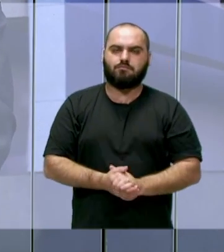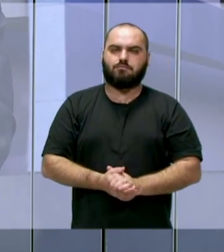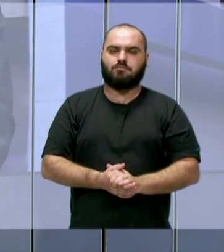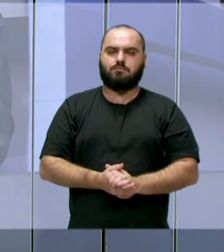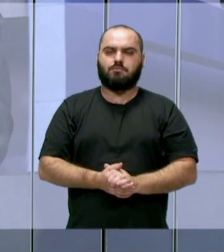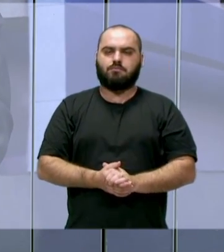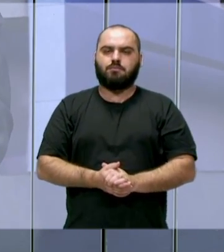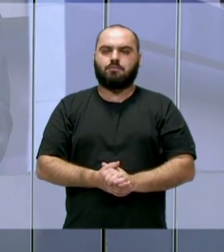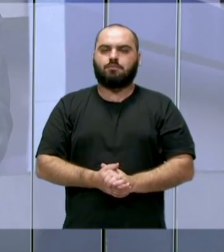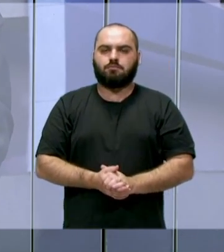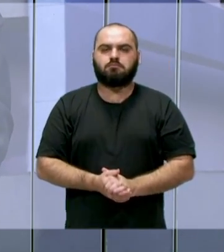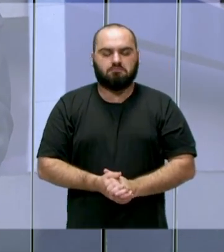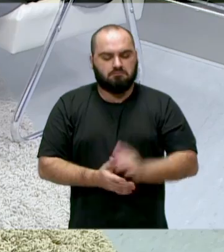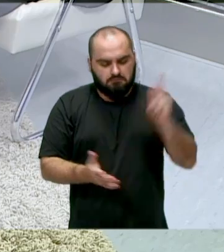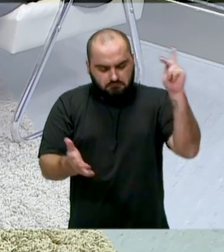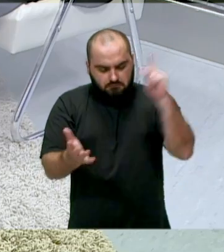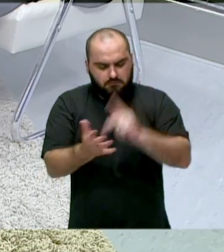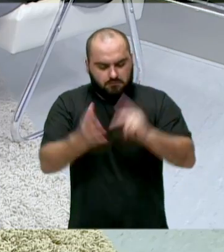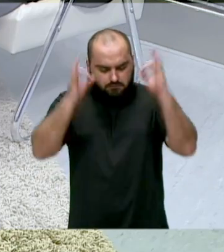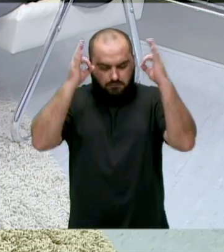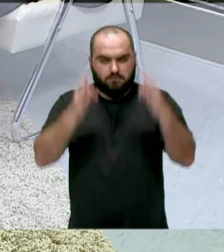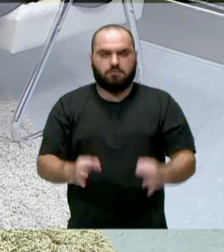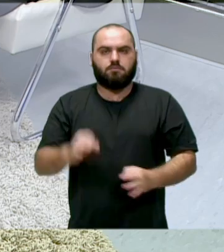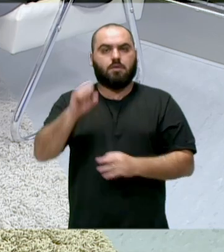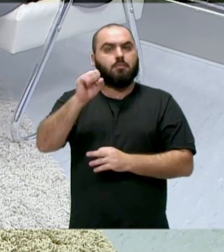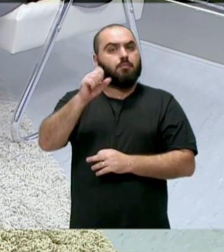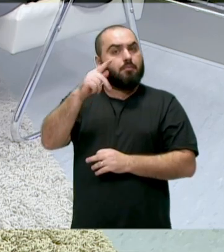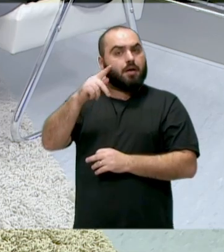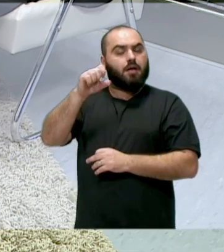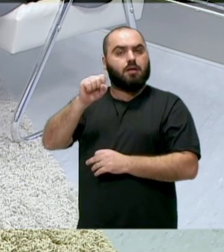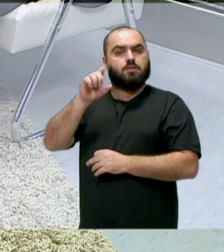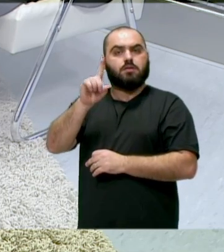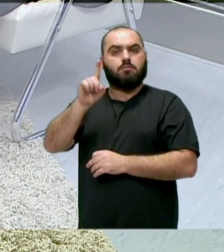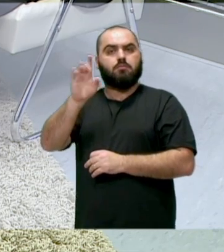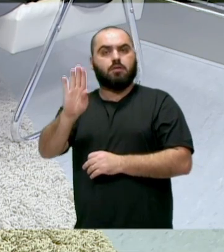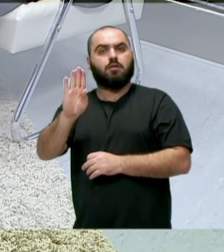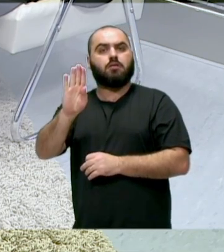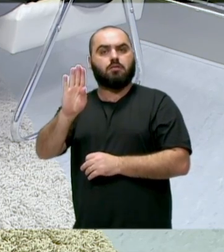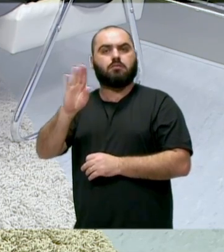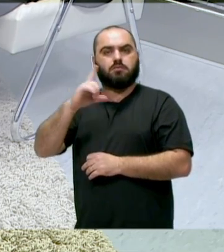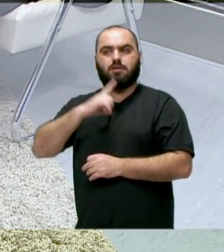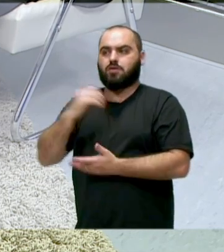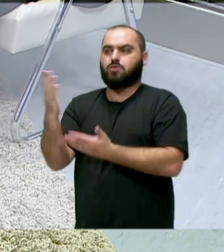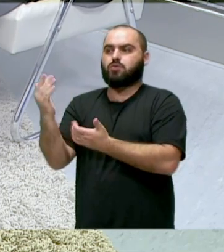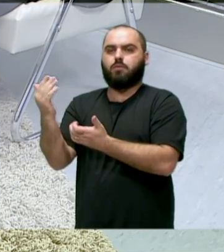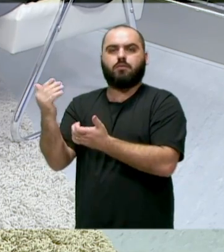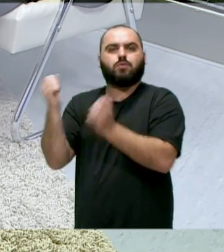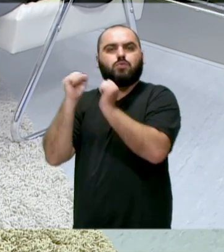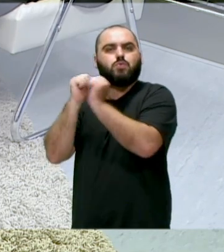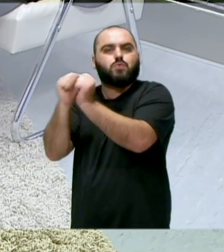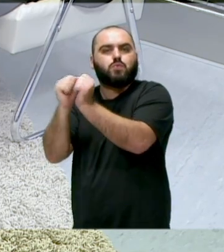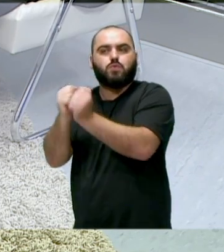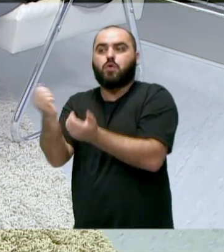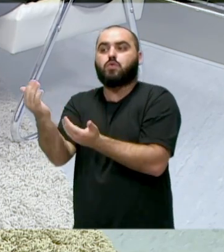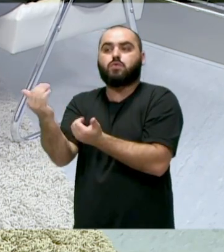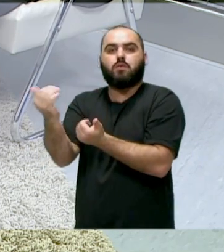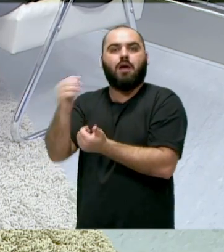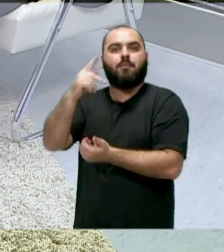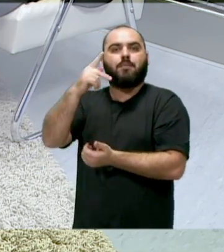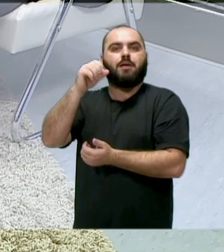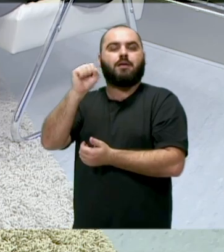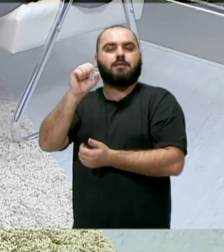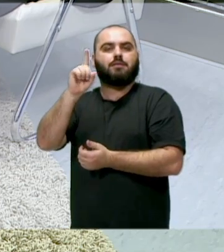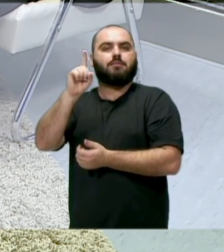E com certeza o PSDB, ele valoriza os jovens, tem os braços do partido, né, hoje tem a juventude do PSDB Itajaí,